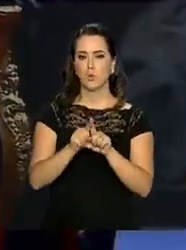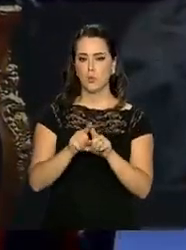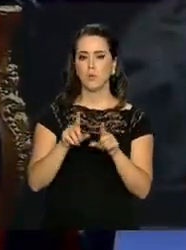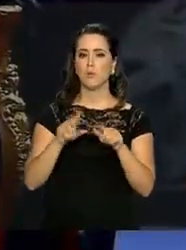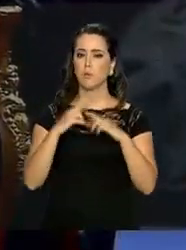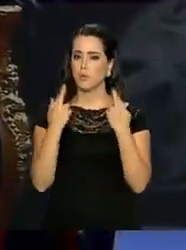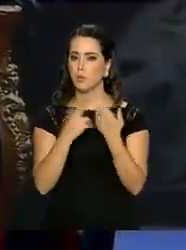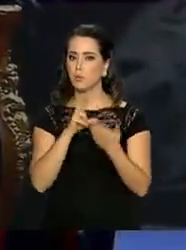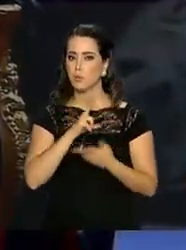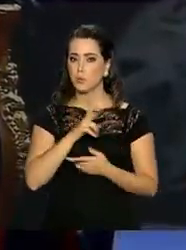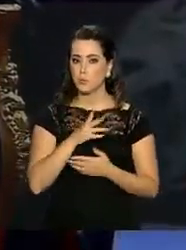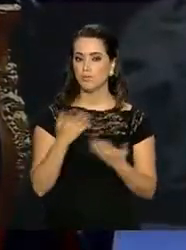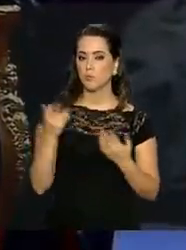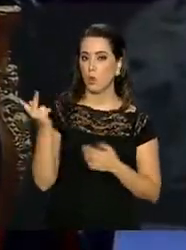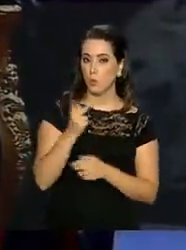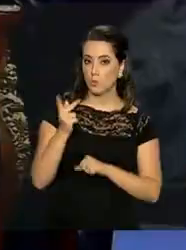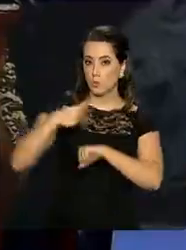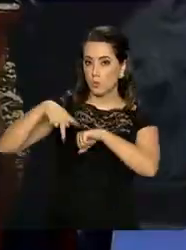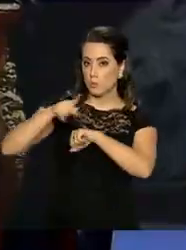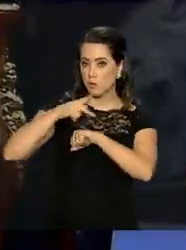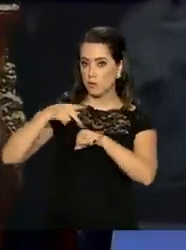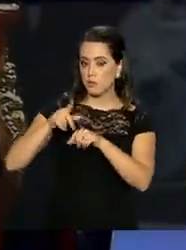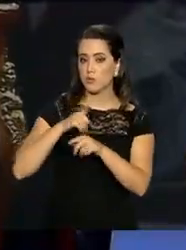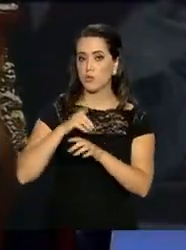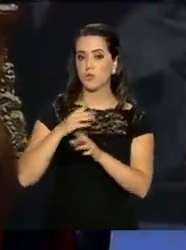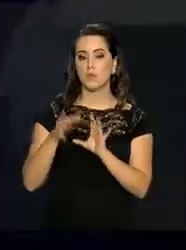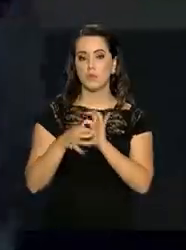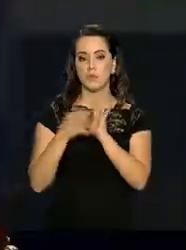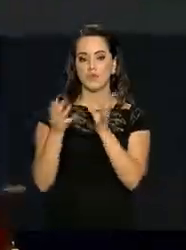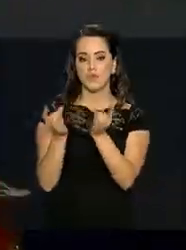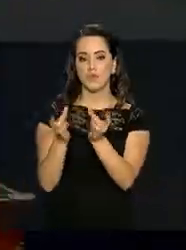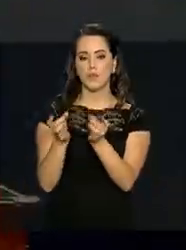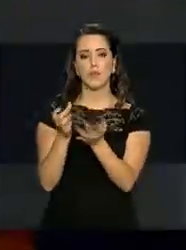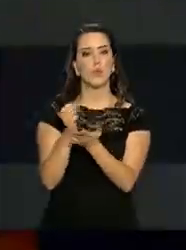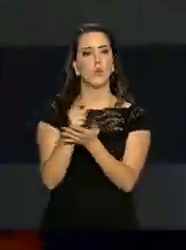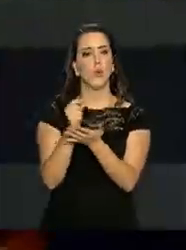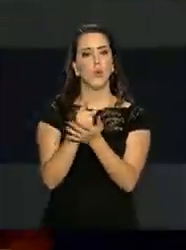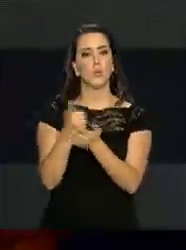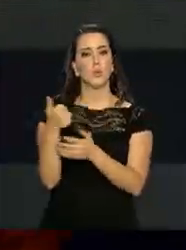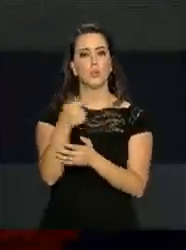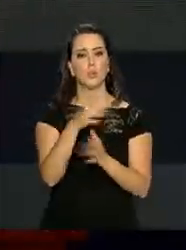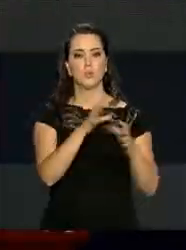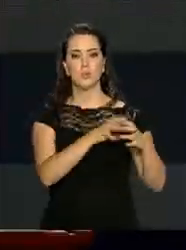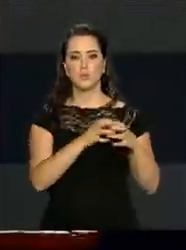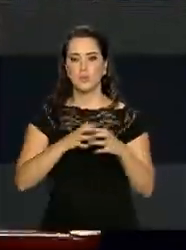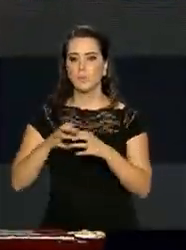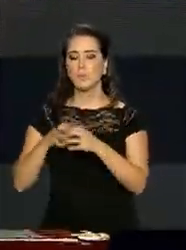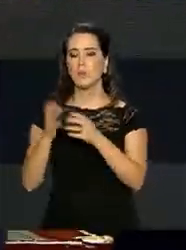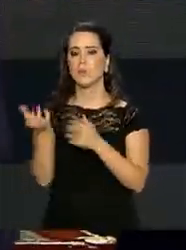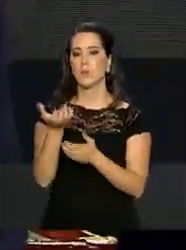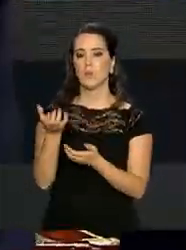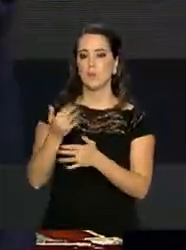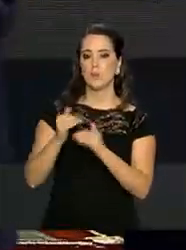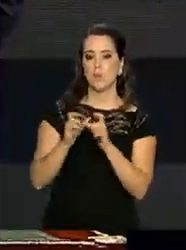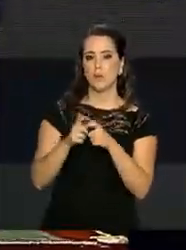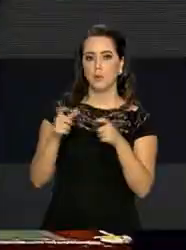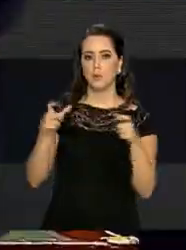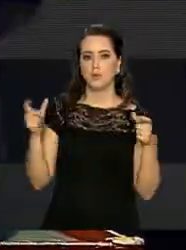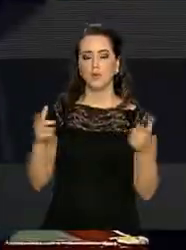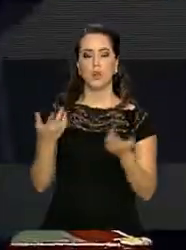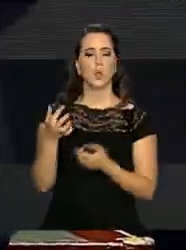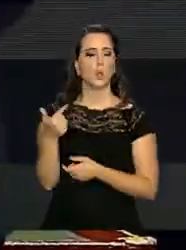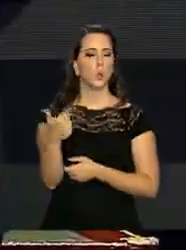acordo de livre comércio em 17 áreas. Os dois países querem ampliar as relações em setores que não envolvem